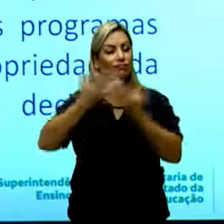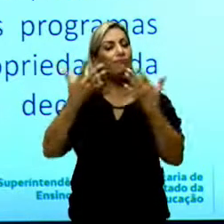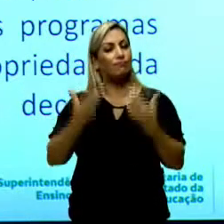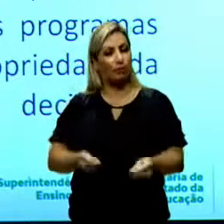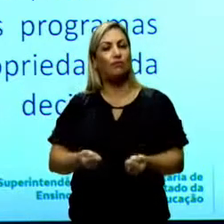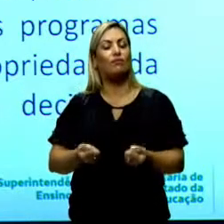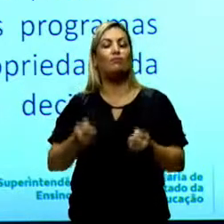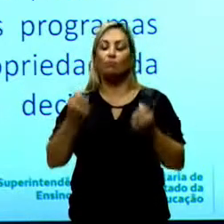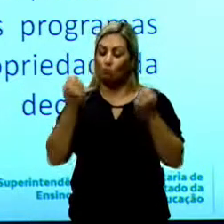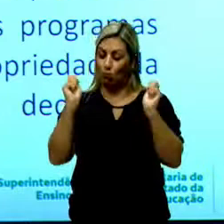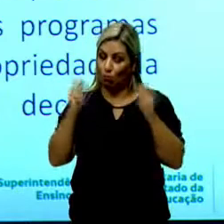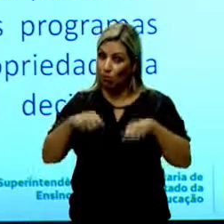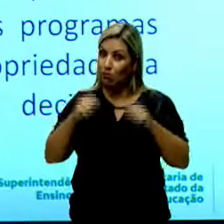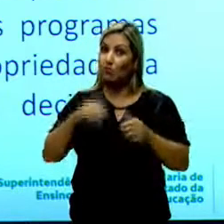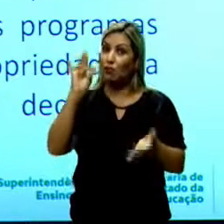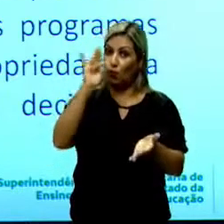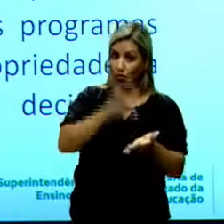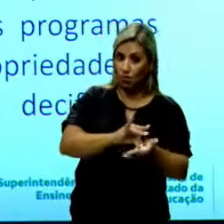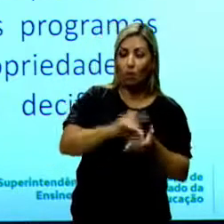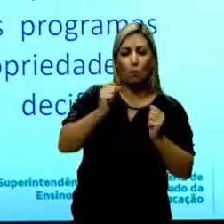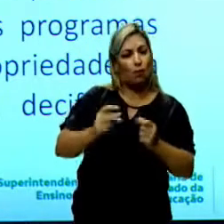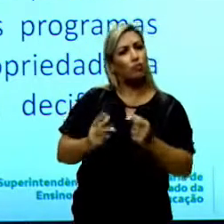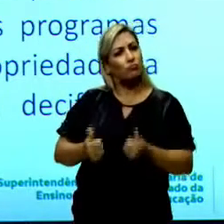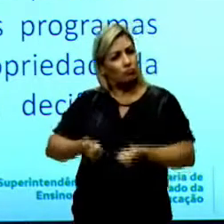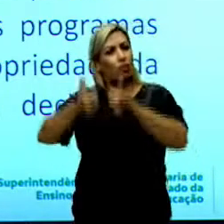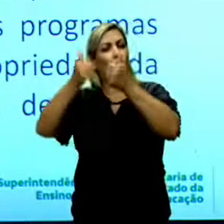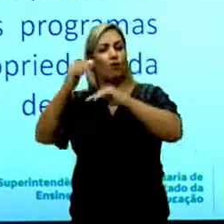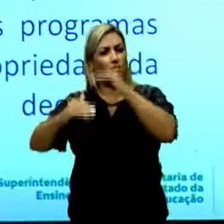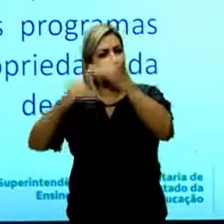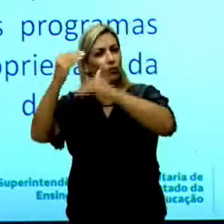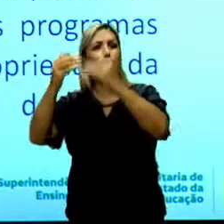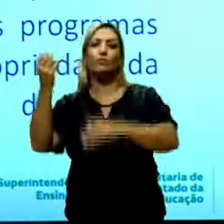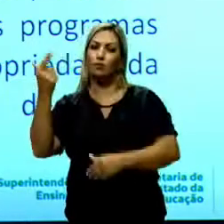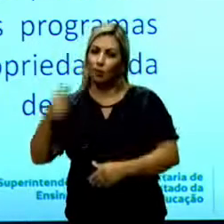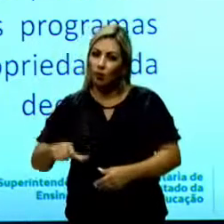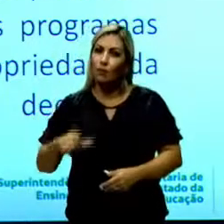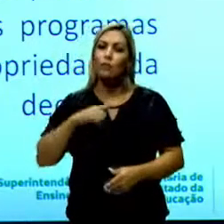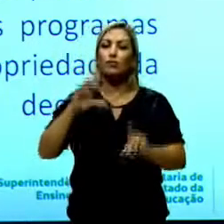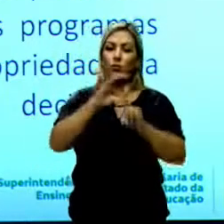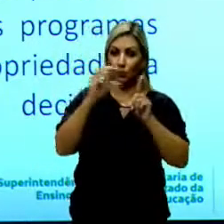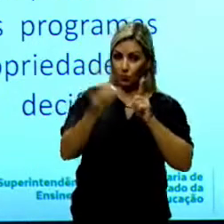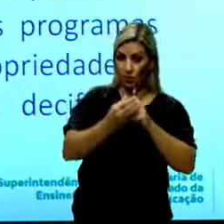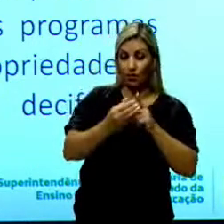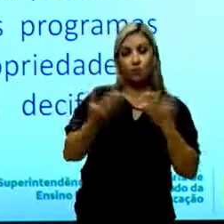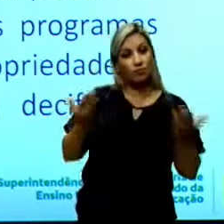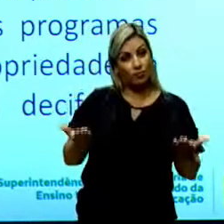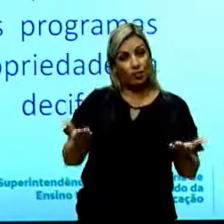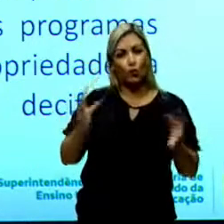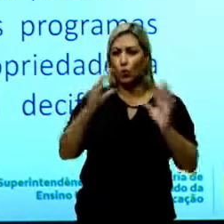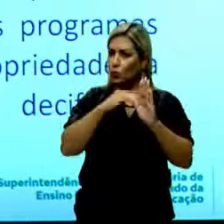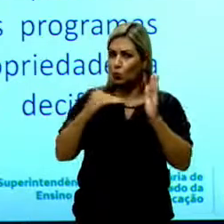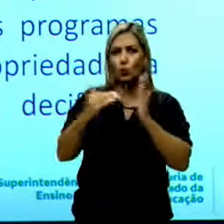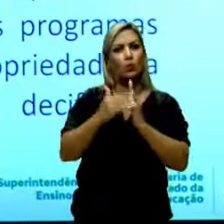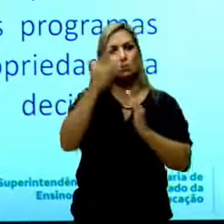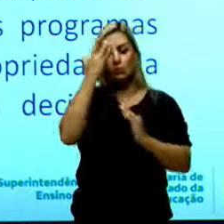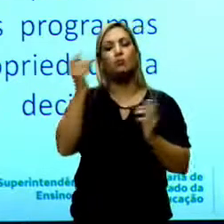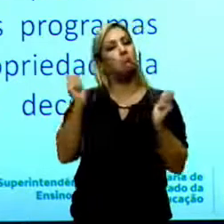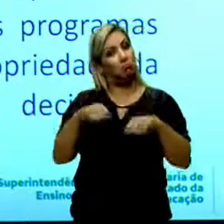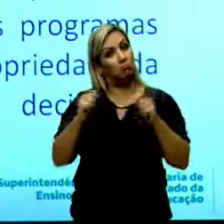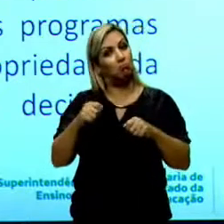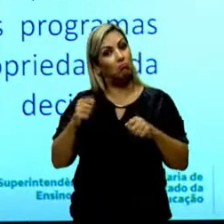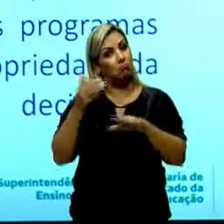que a ideia original possa ser aperfeiçoada, desenvolvida novamente à comunidade. Ou seja, todos têm acesso.